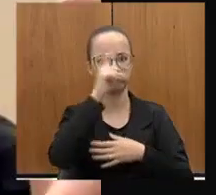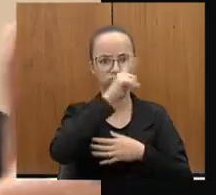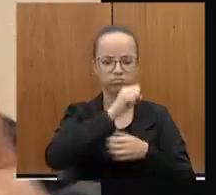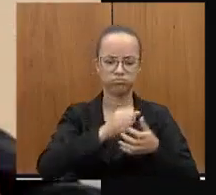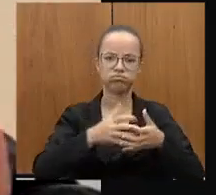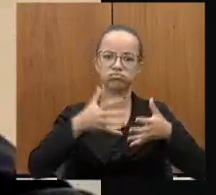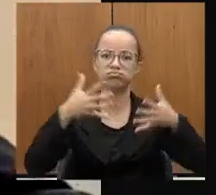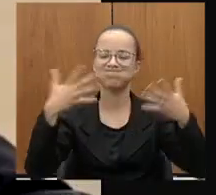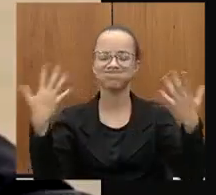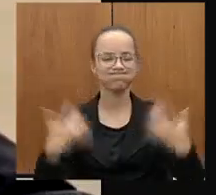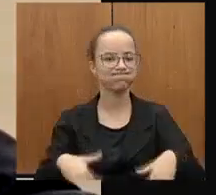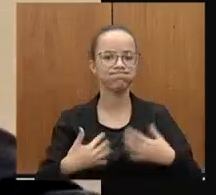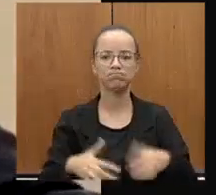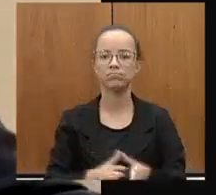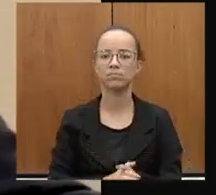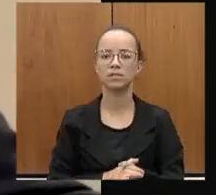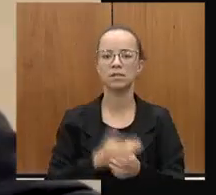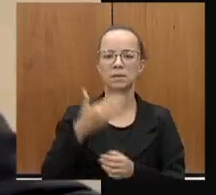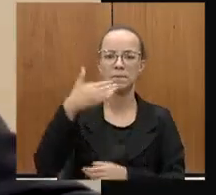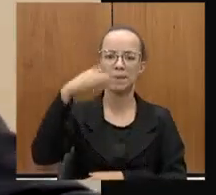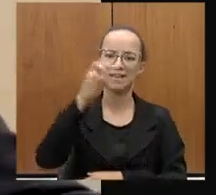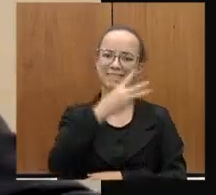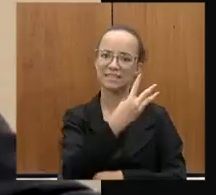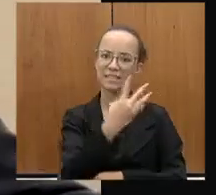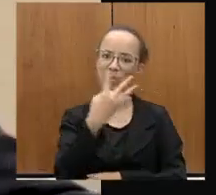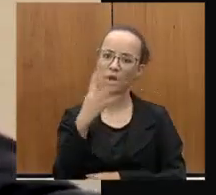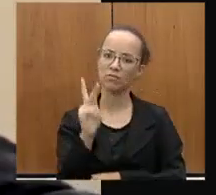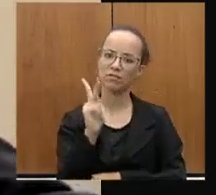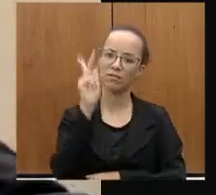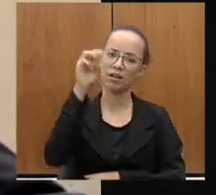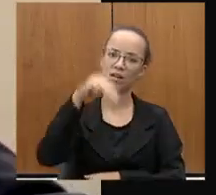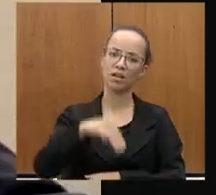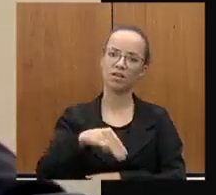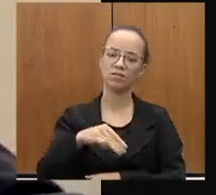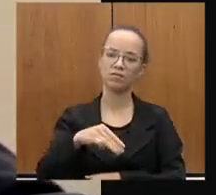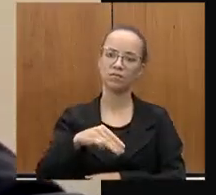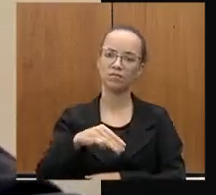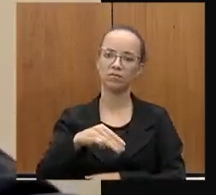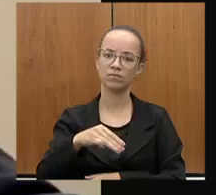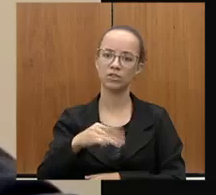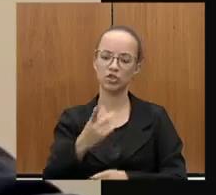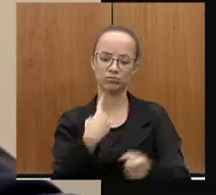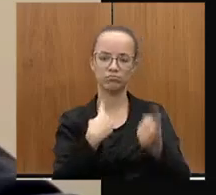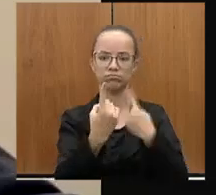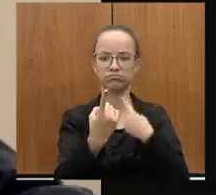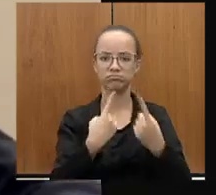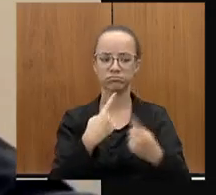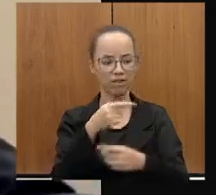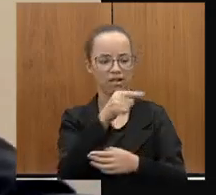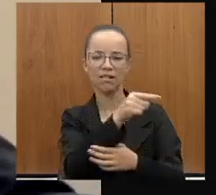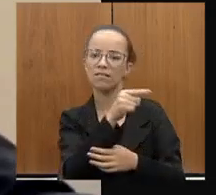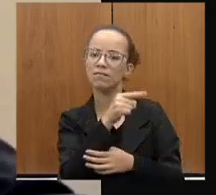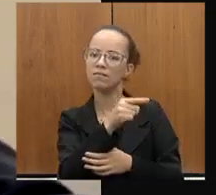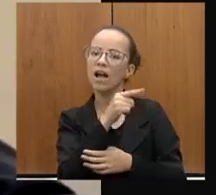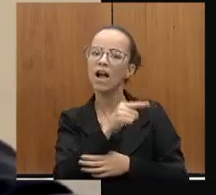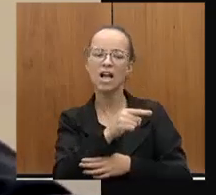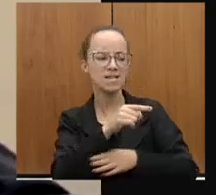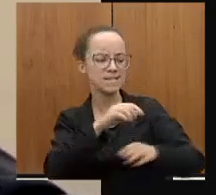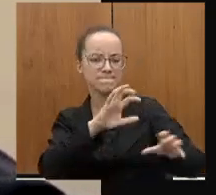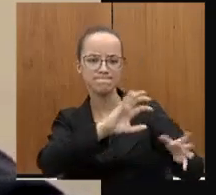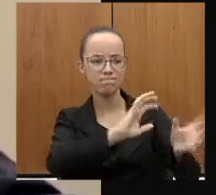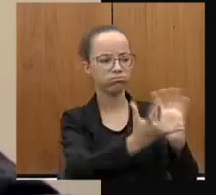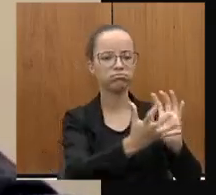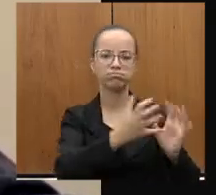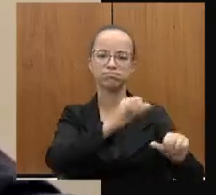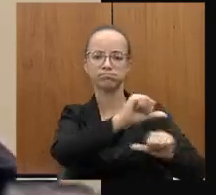grande, salvo engano, são mais de 34 quilômetros de trechos que serão ali pavimentados, reparados,